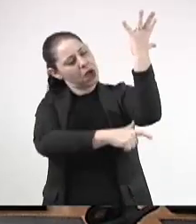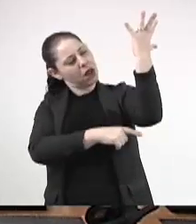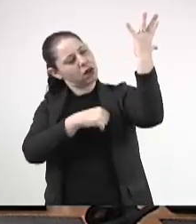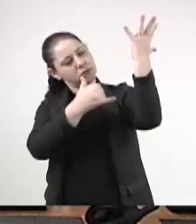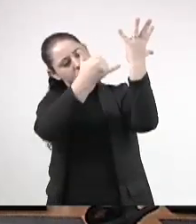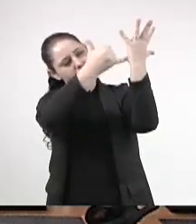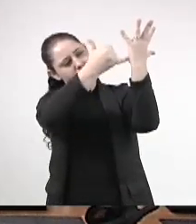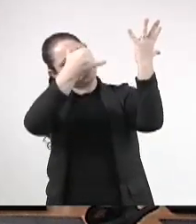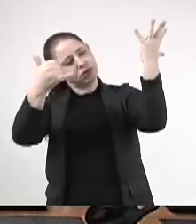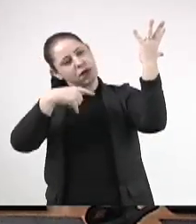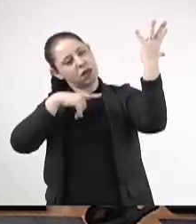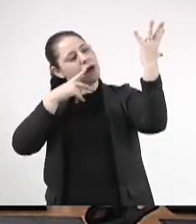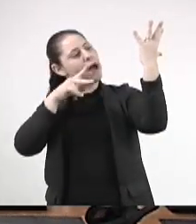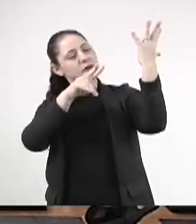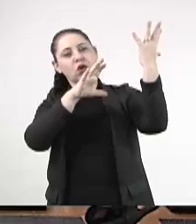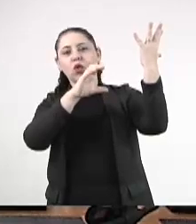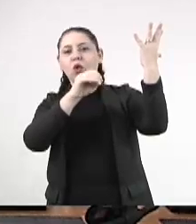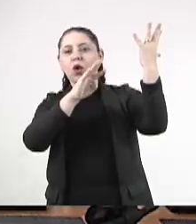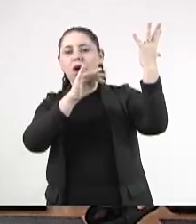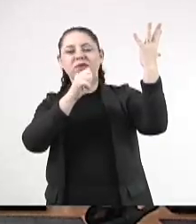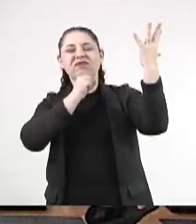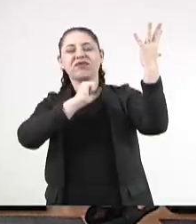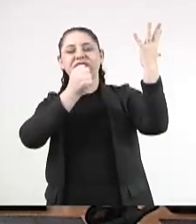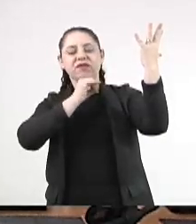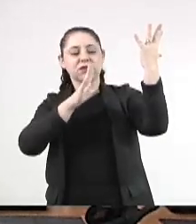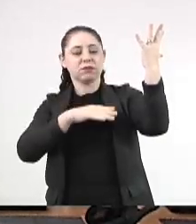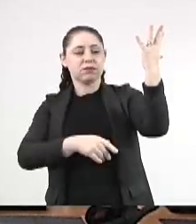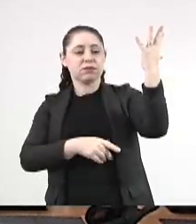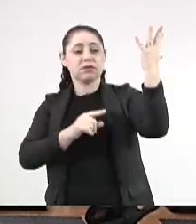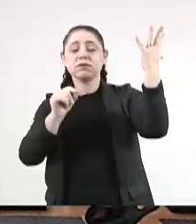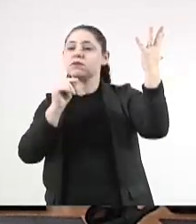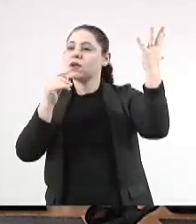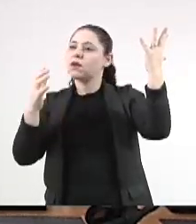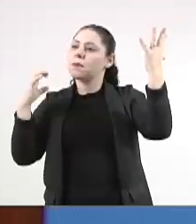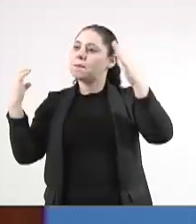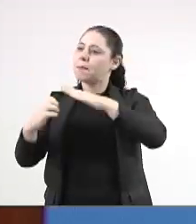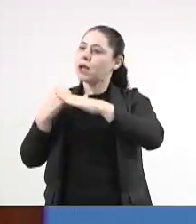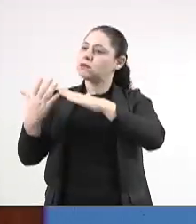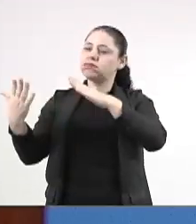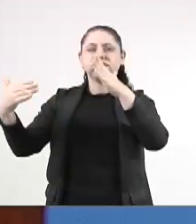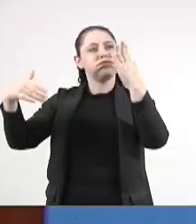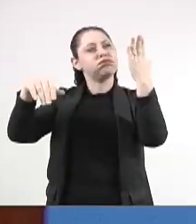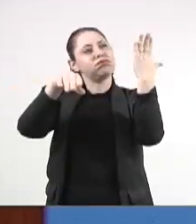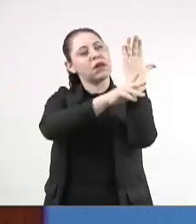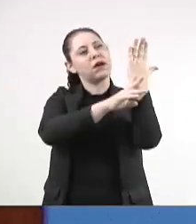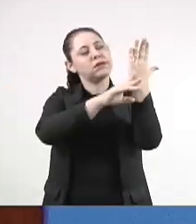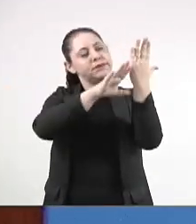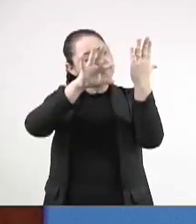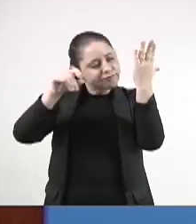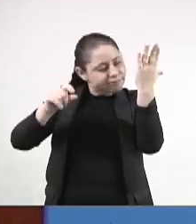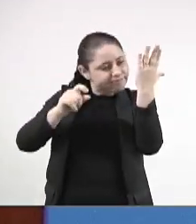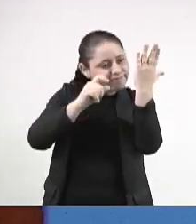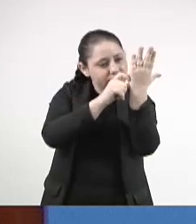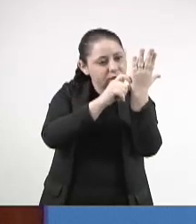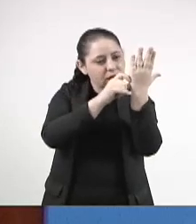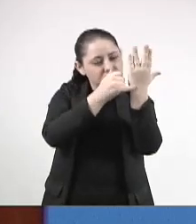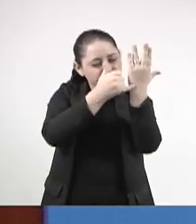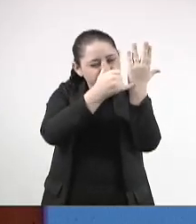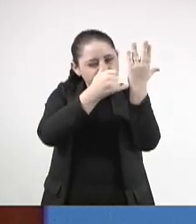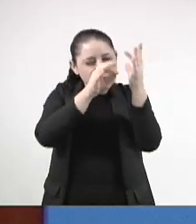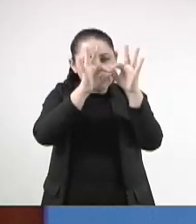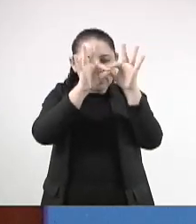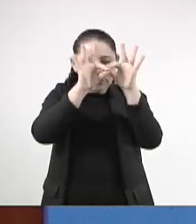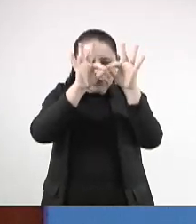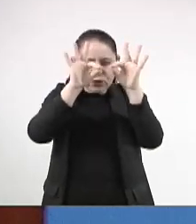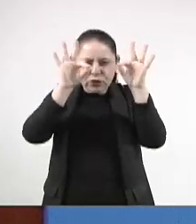esses fios de cobre, os mais antigos. Aí chega lá, a empresa vai colocar a fibra óptica, que é isso aqui, fininho,